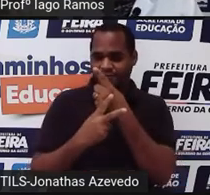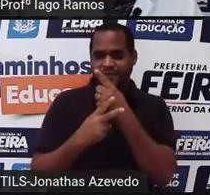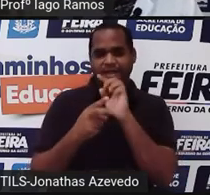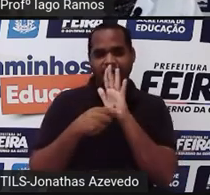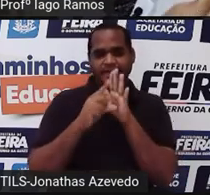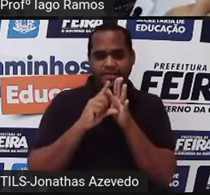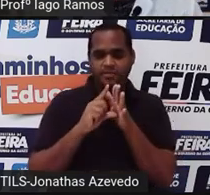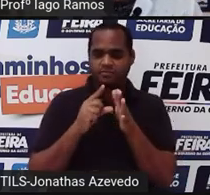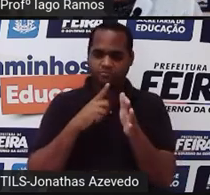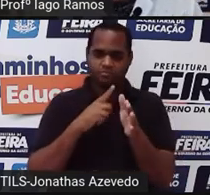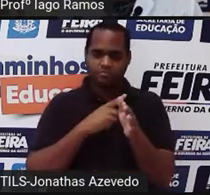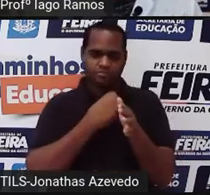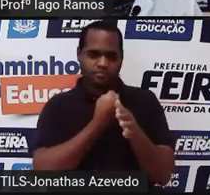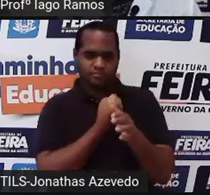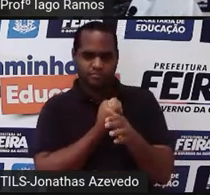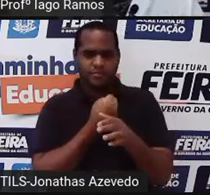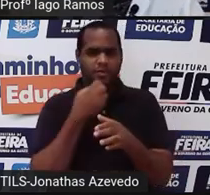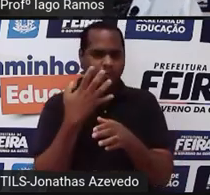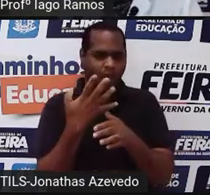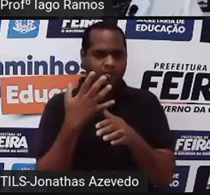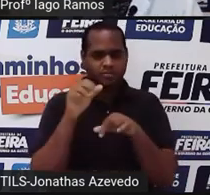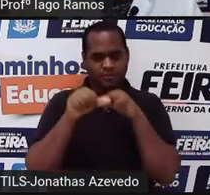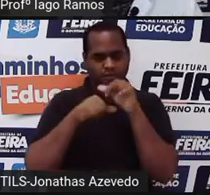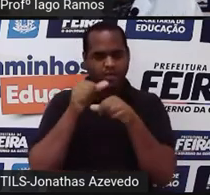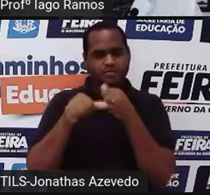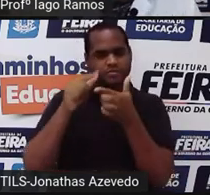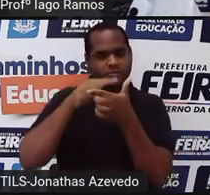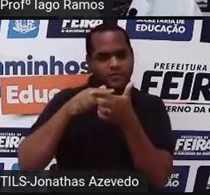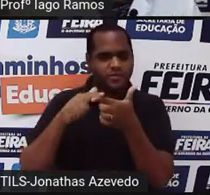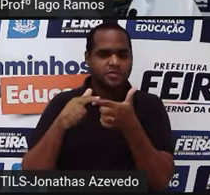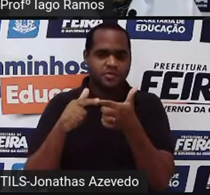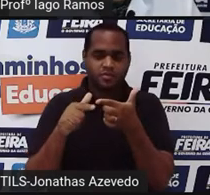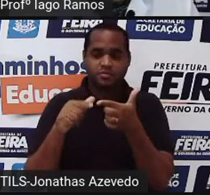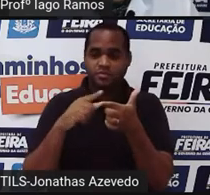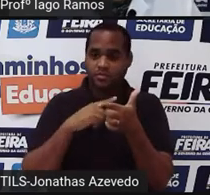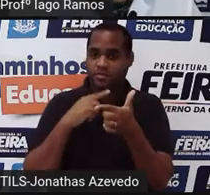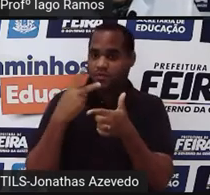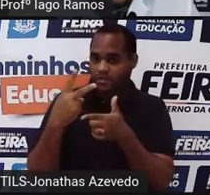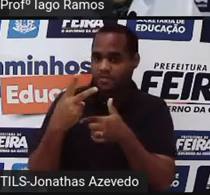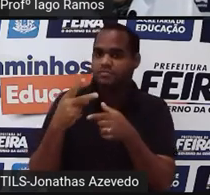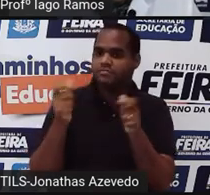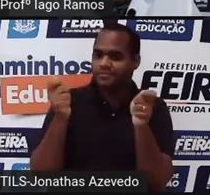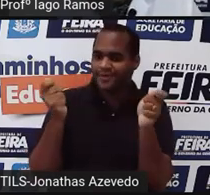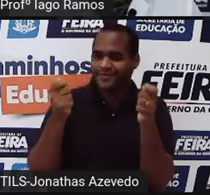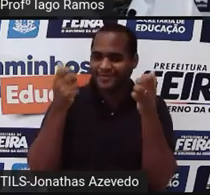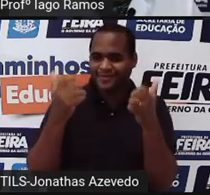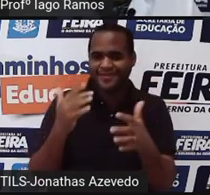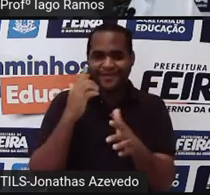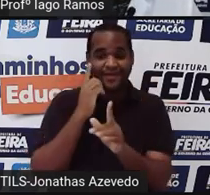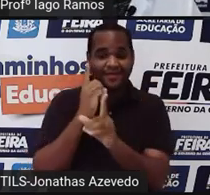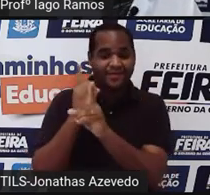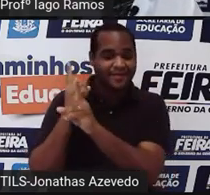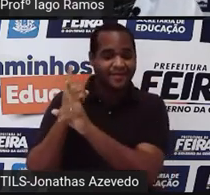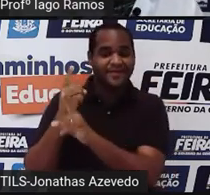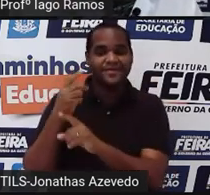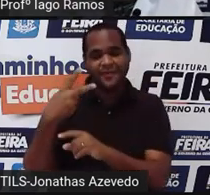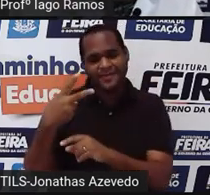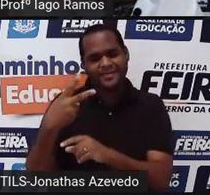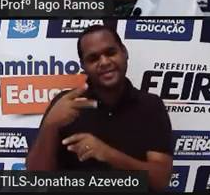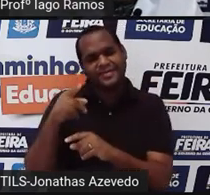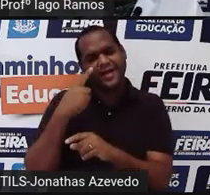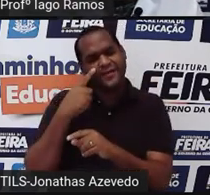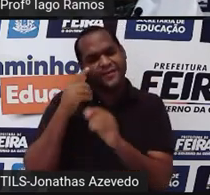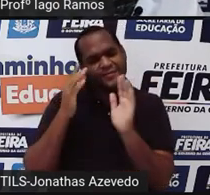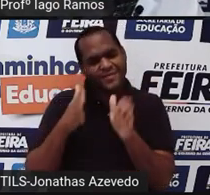antes, que é 4, e dividir pela base, que é 2. Então, 4 dividido por 2 vai dar 2. E a gente acabou de